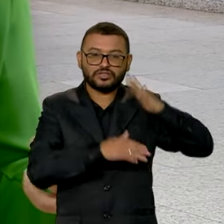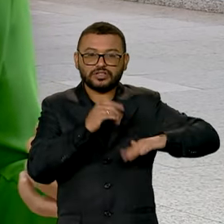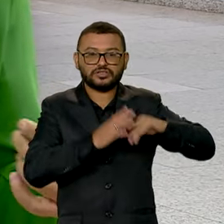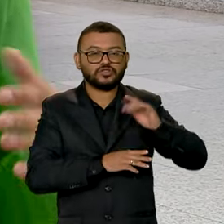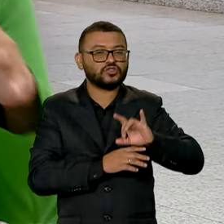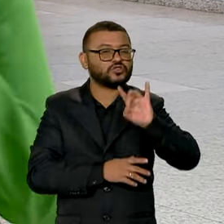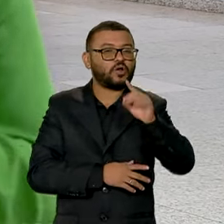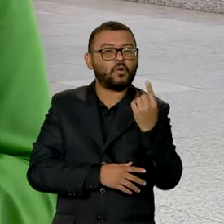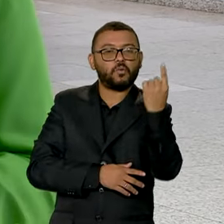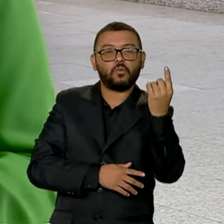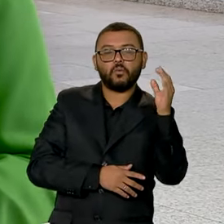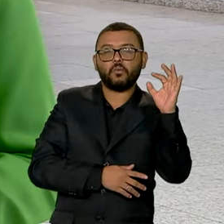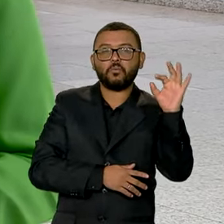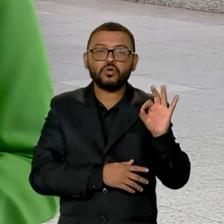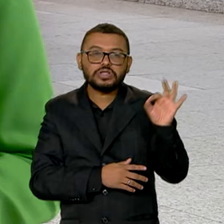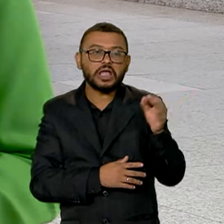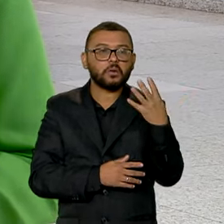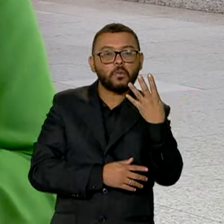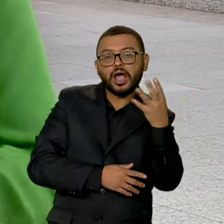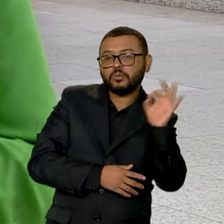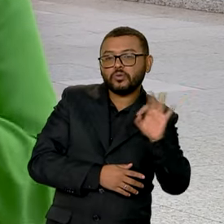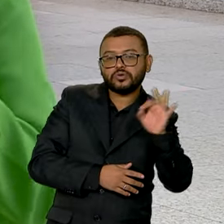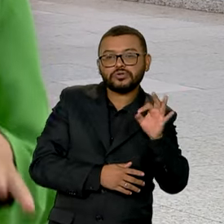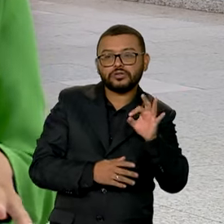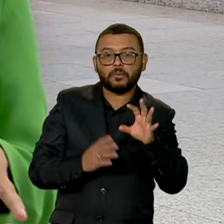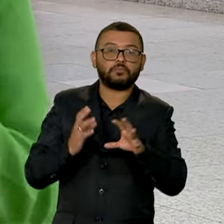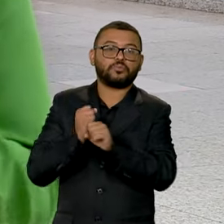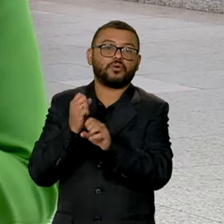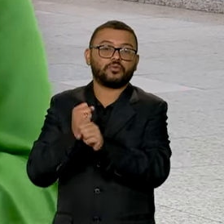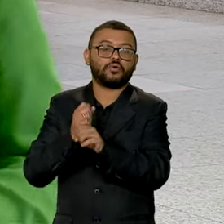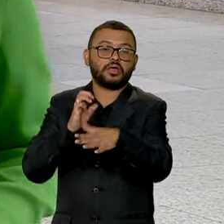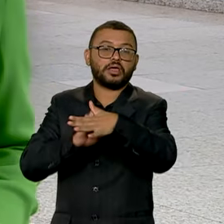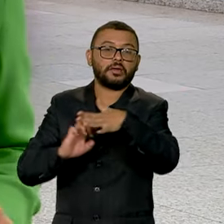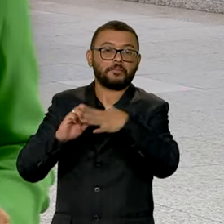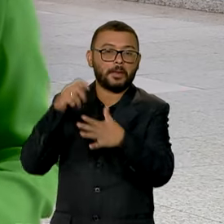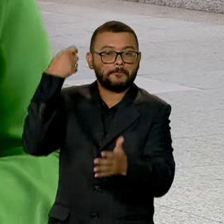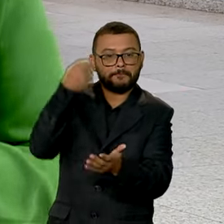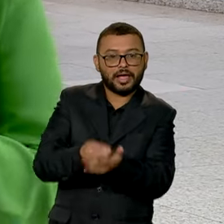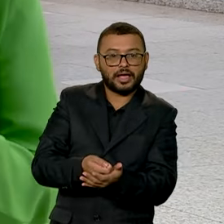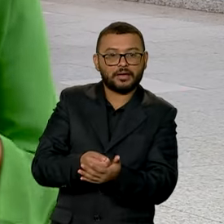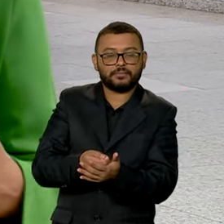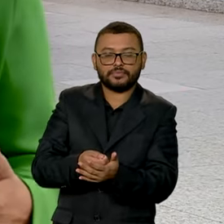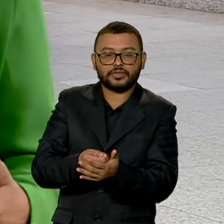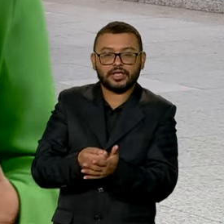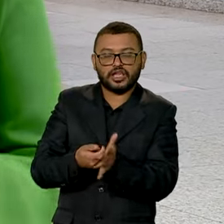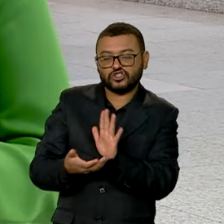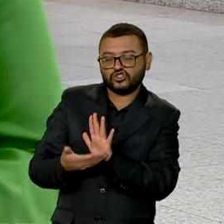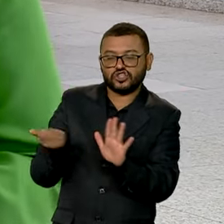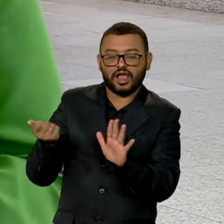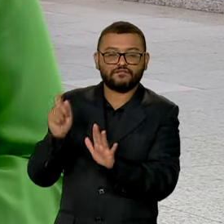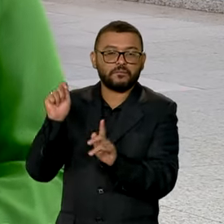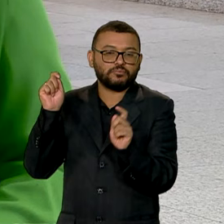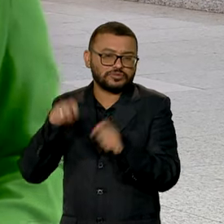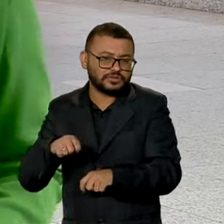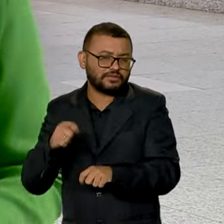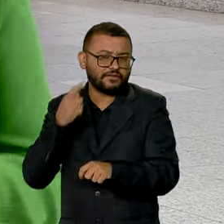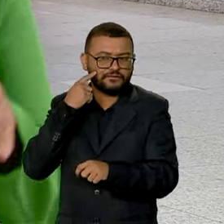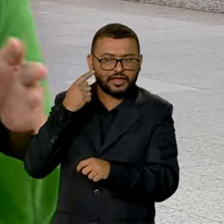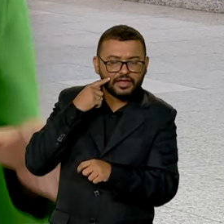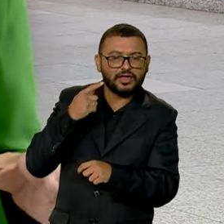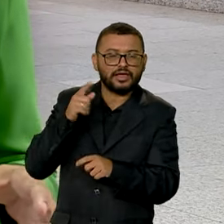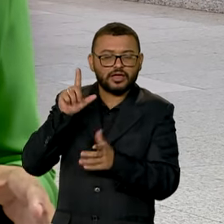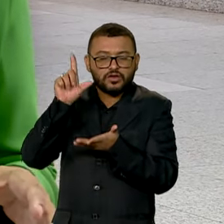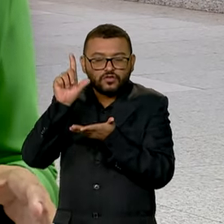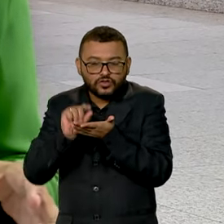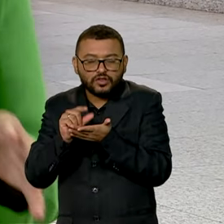de 1% a 4,5% da receita bruta da empresa. A desoneração também foi o que reduziu